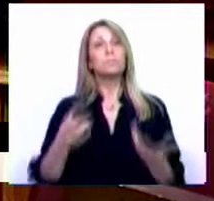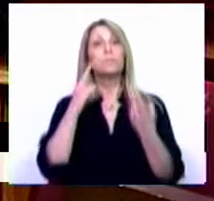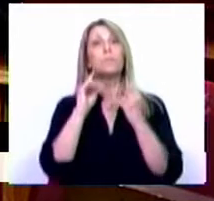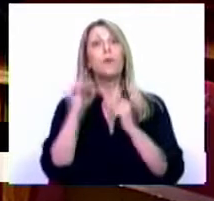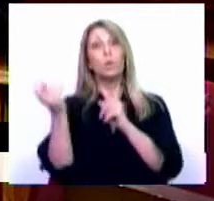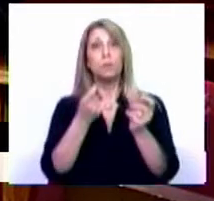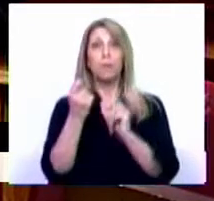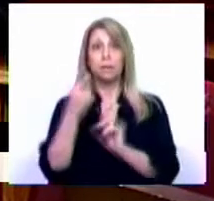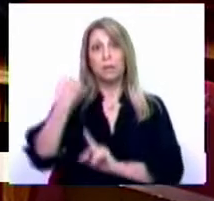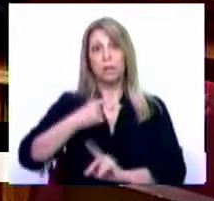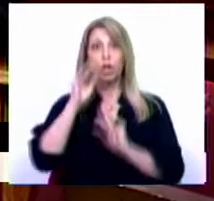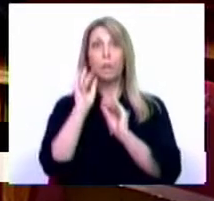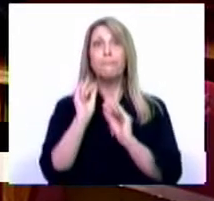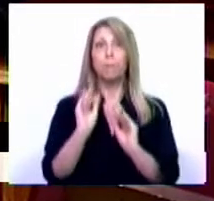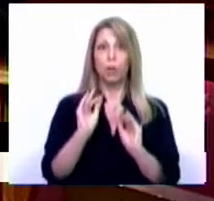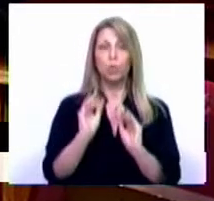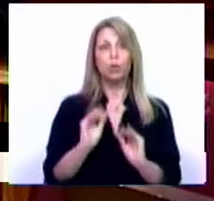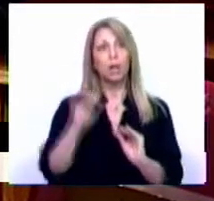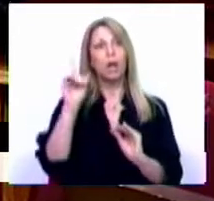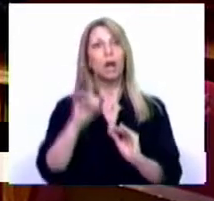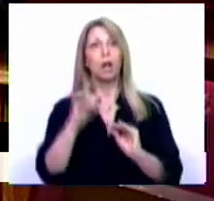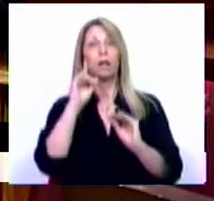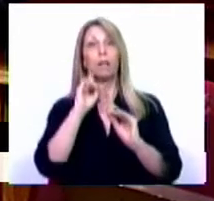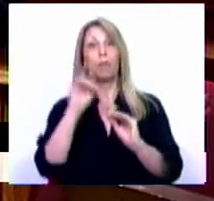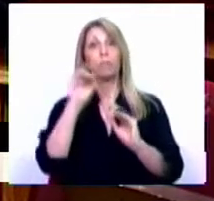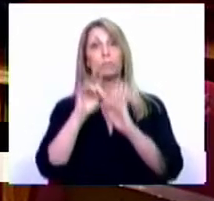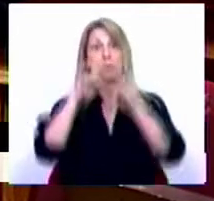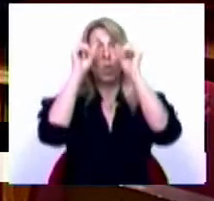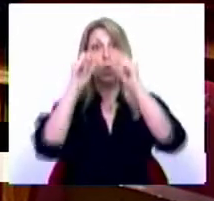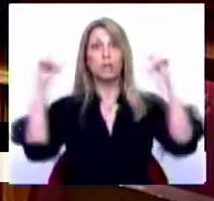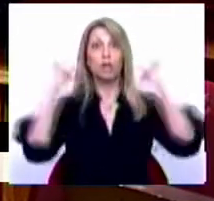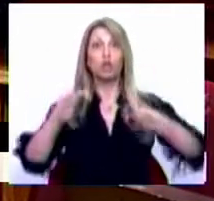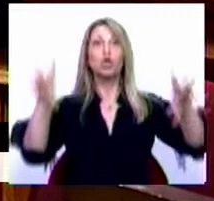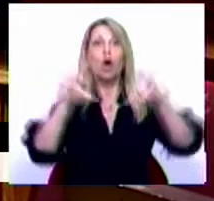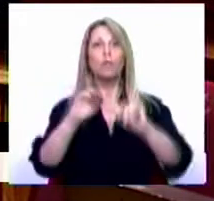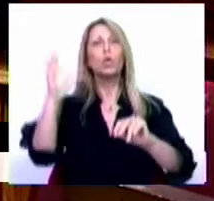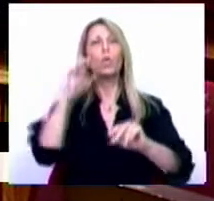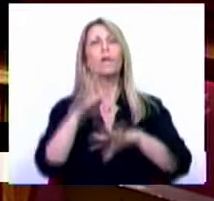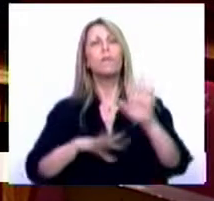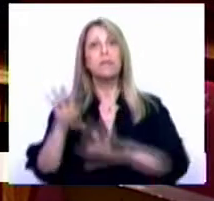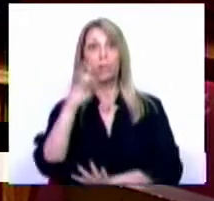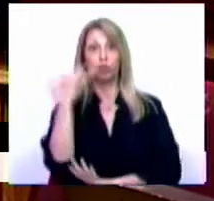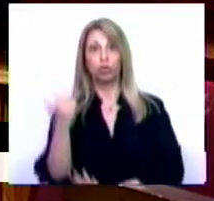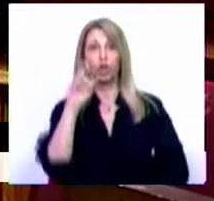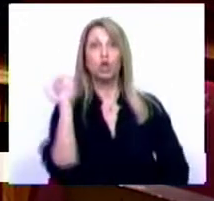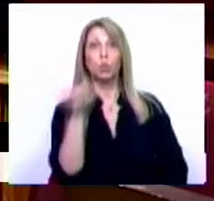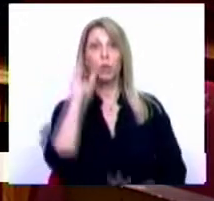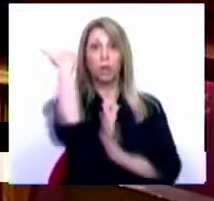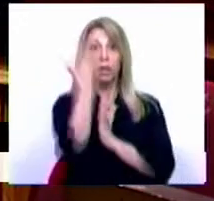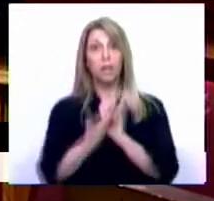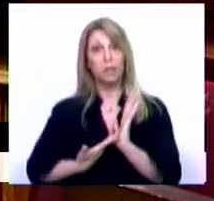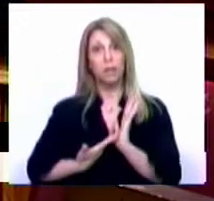consagração legislativa de conceitos novos e não sonhávamos com eles quando fizemos a 2ª revisão constitucional e consagramos